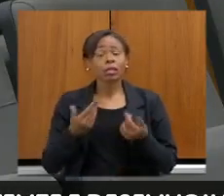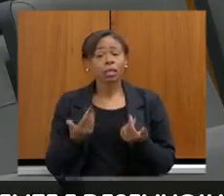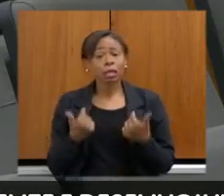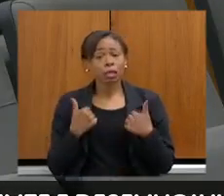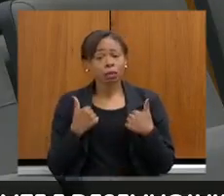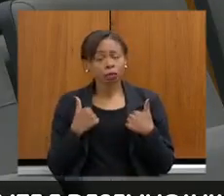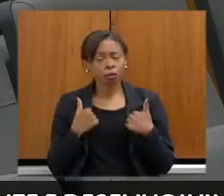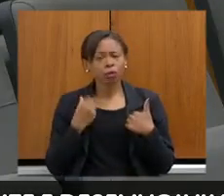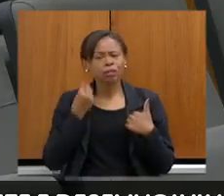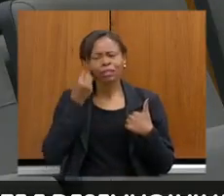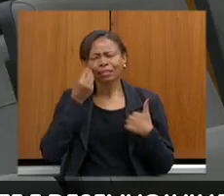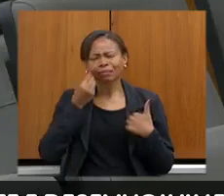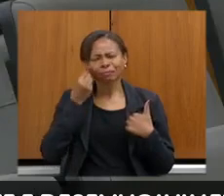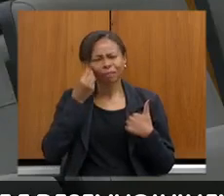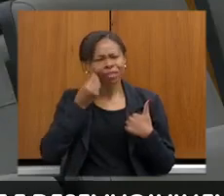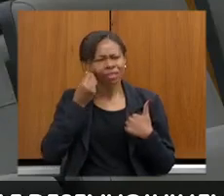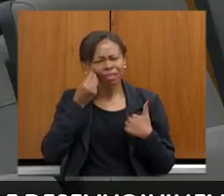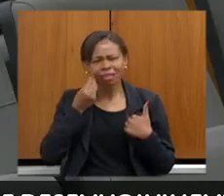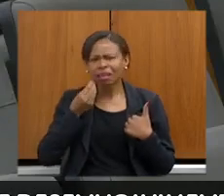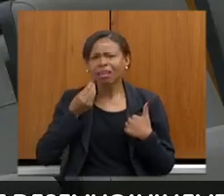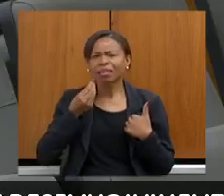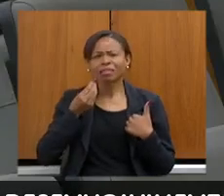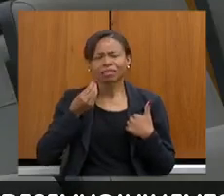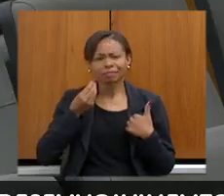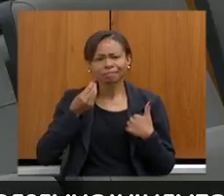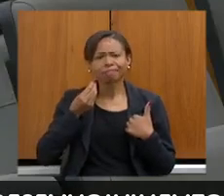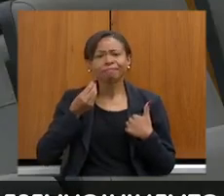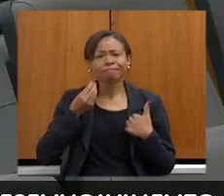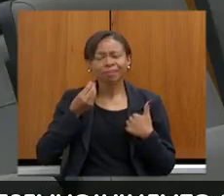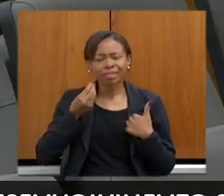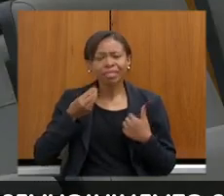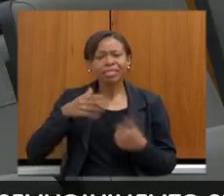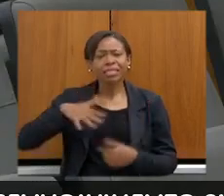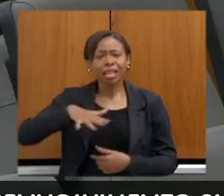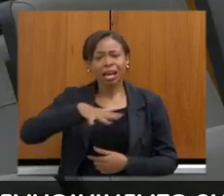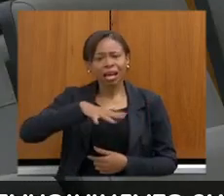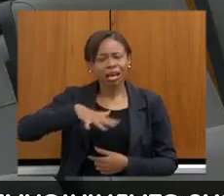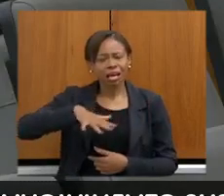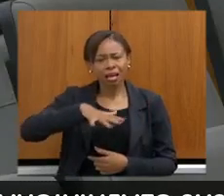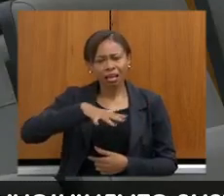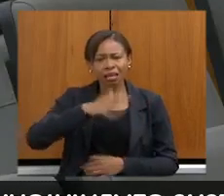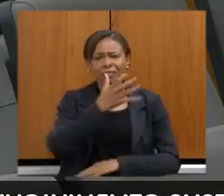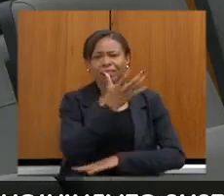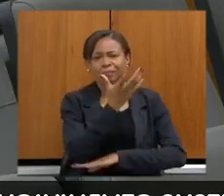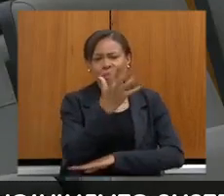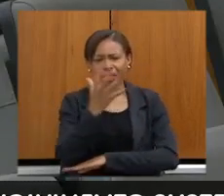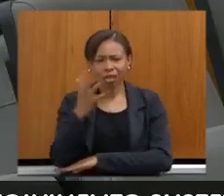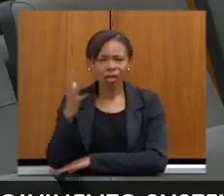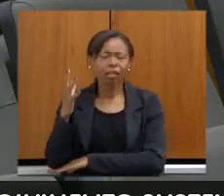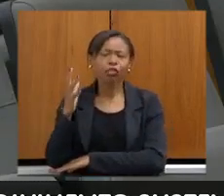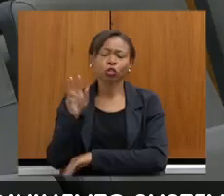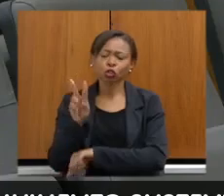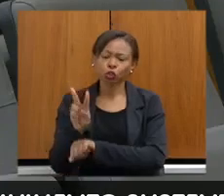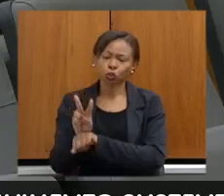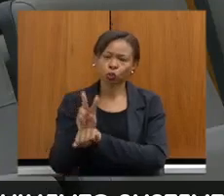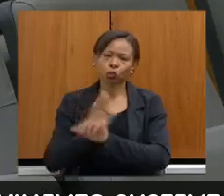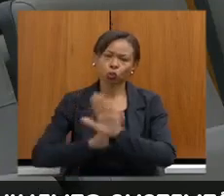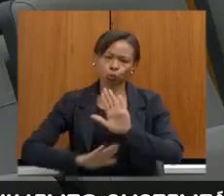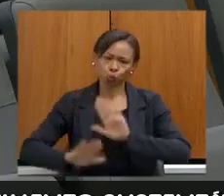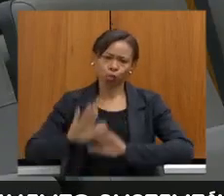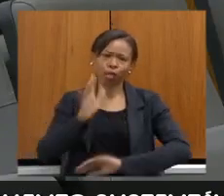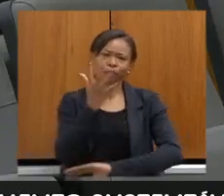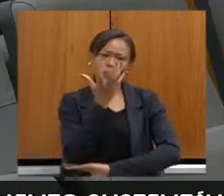ambientizado nesse meio do meio ambiente, proteção do meio ambiente.